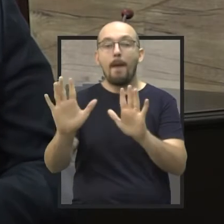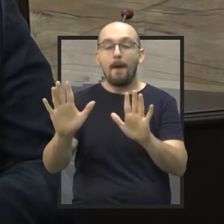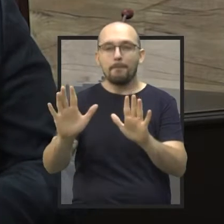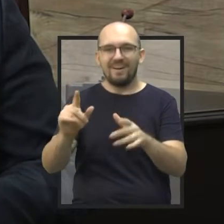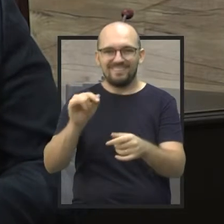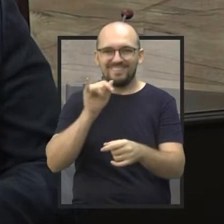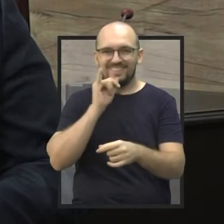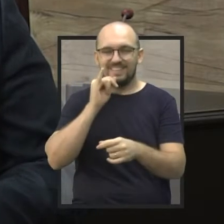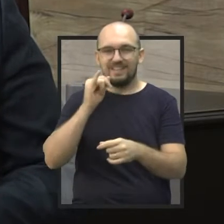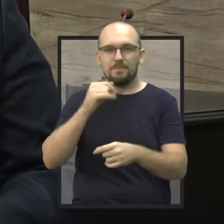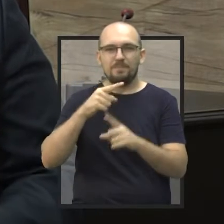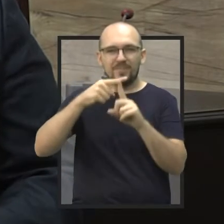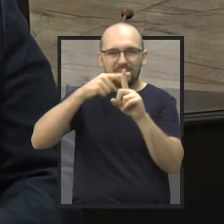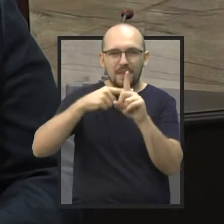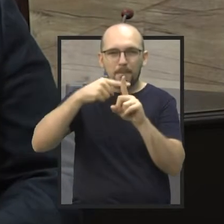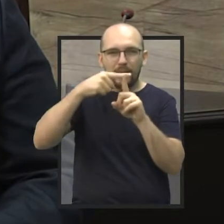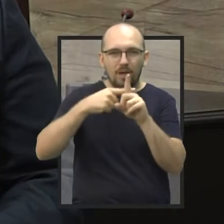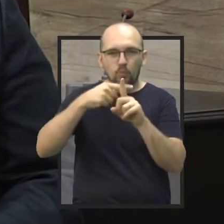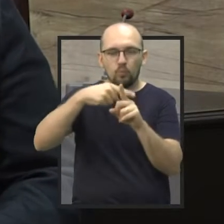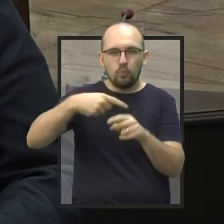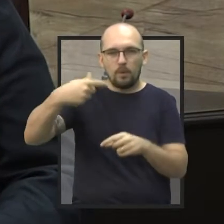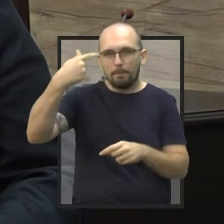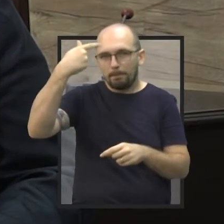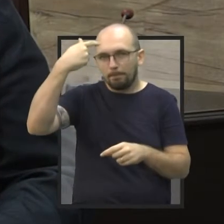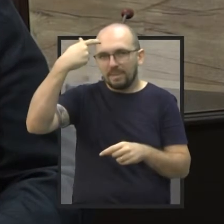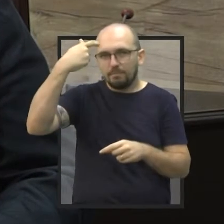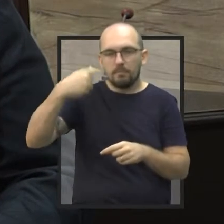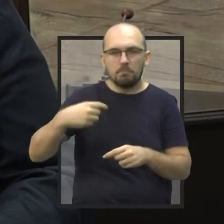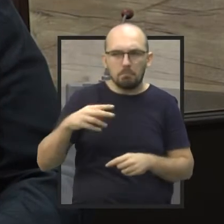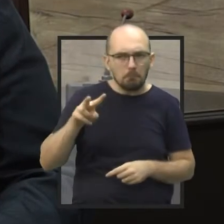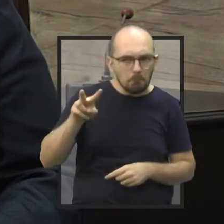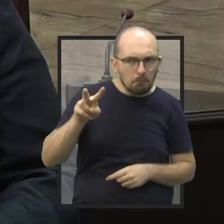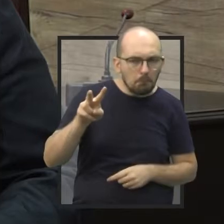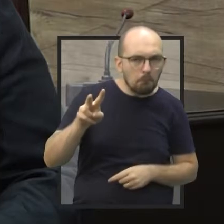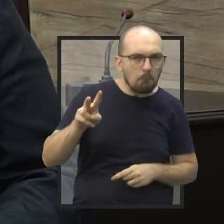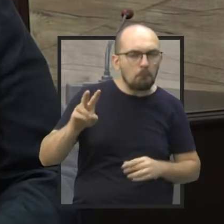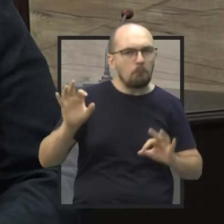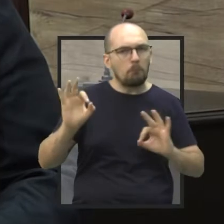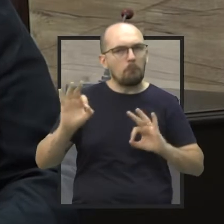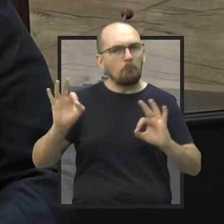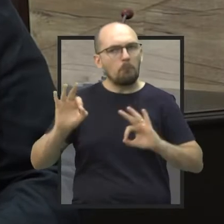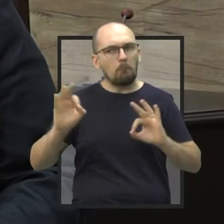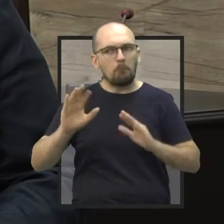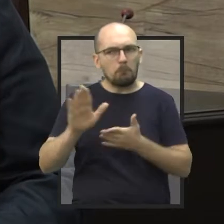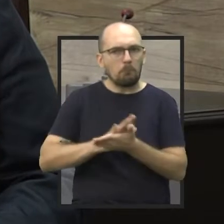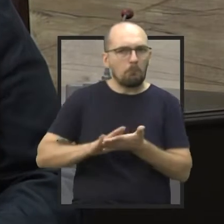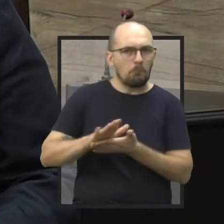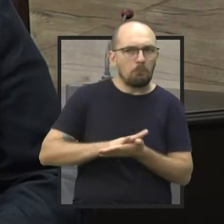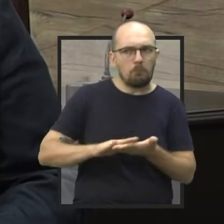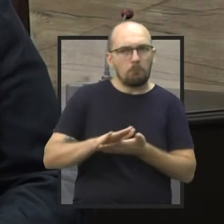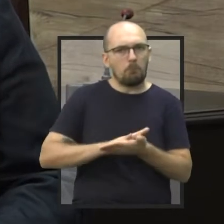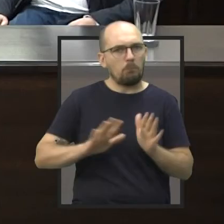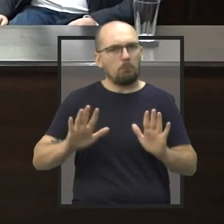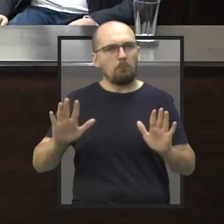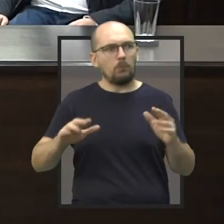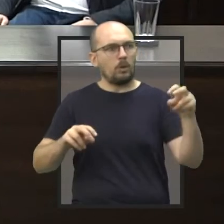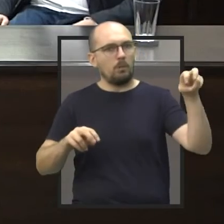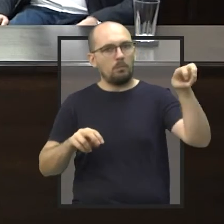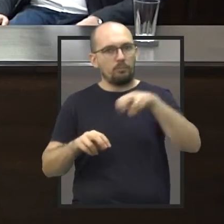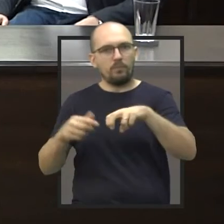a temperatura das pessoas que chegam pelo terminal, eu não verifiquei isso.